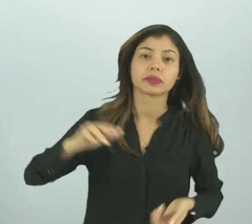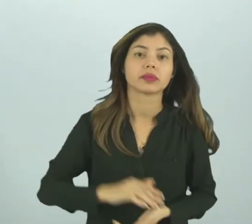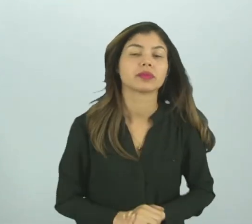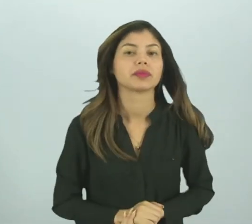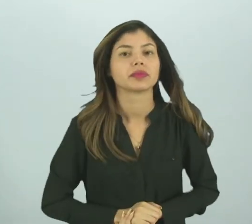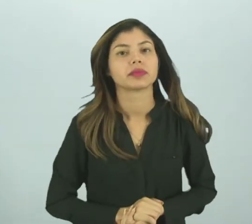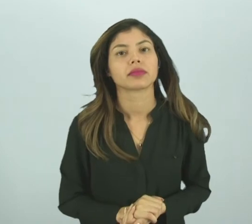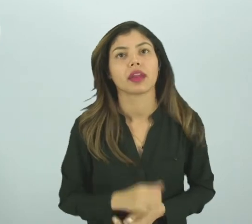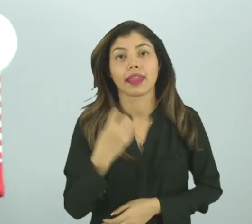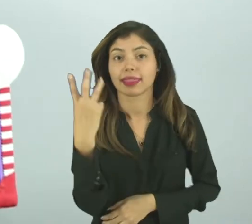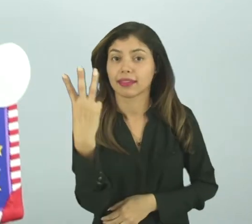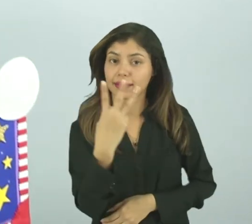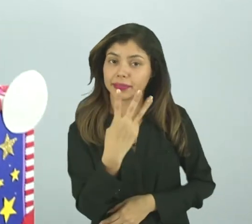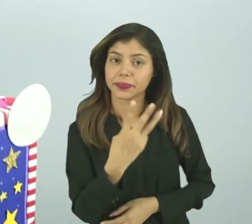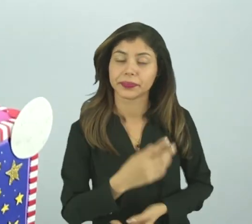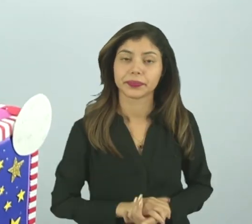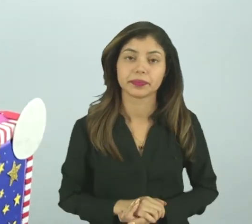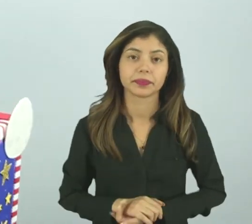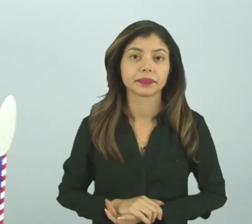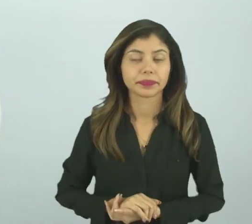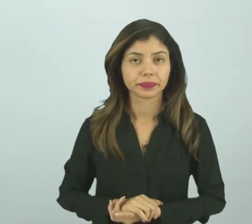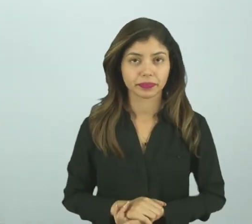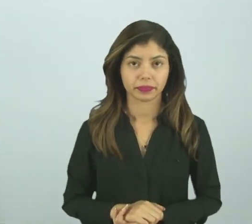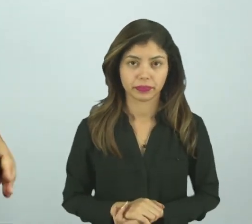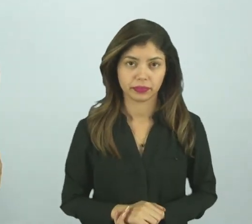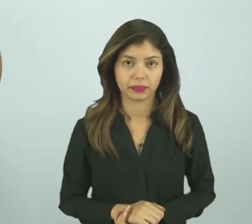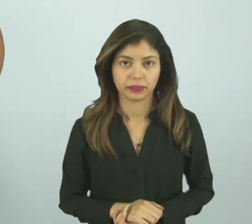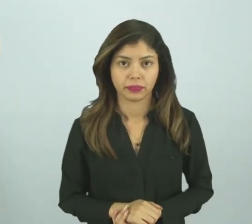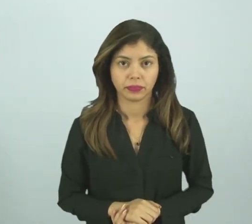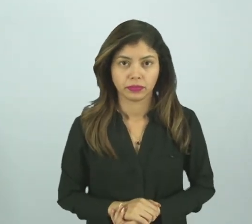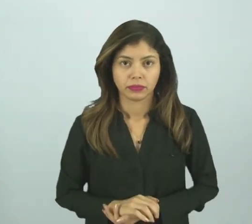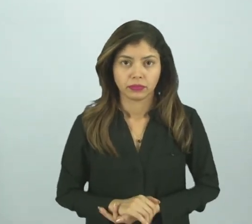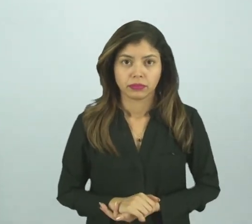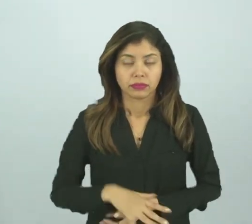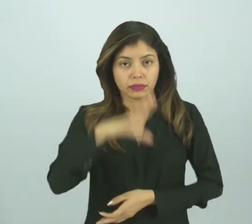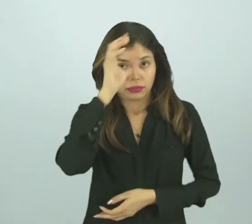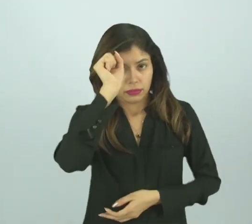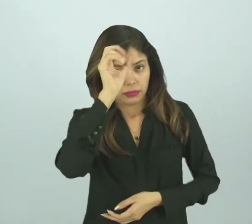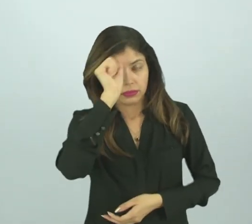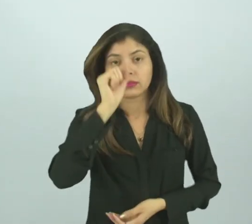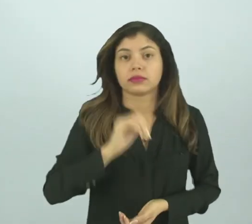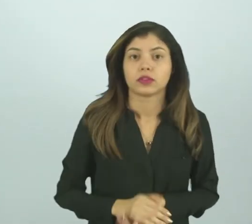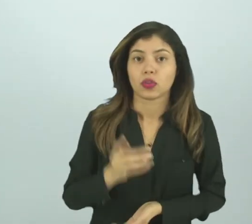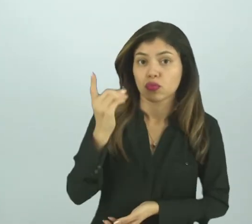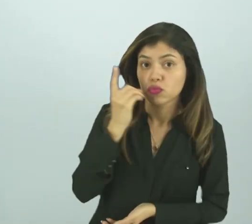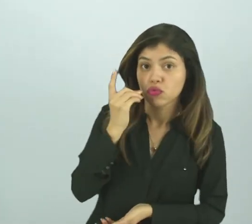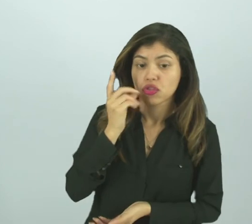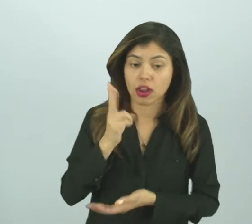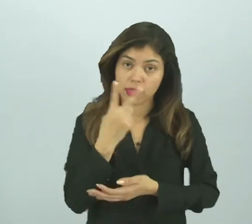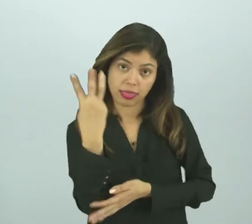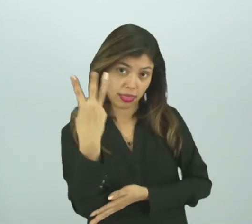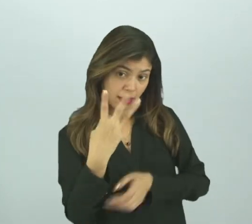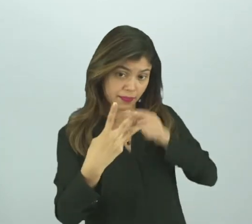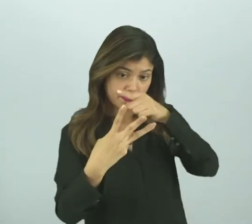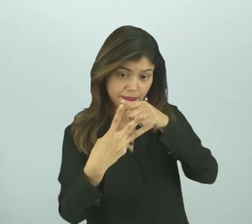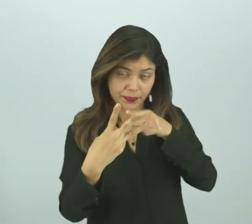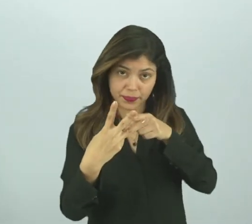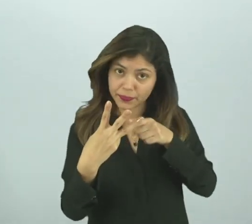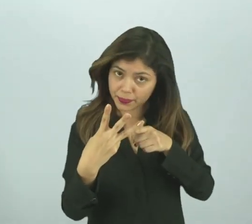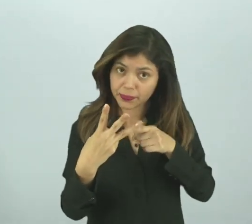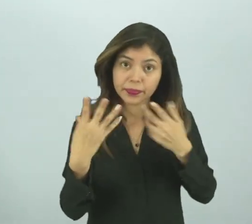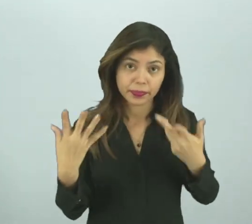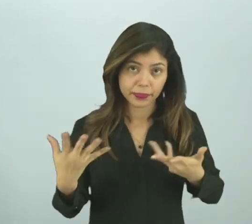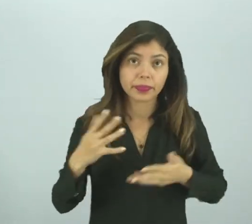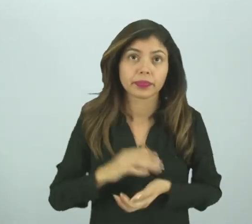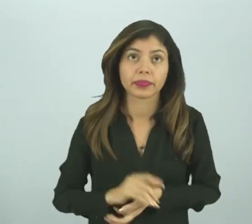já três períodos. Então, nós já aprendemos que o nosso dia, ele se divide em três partes, três